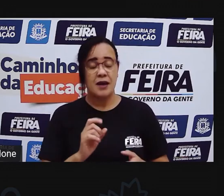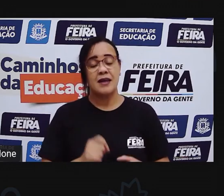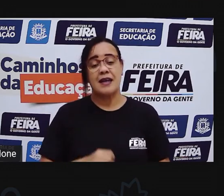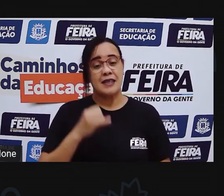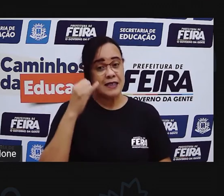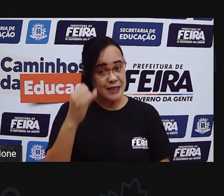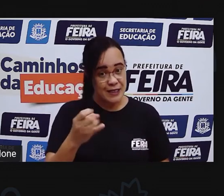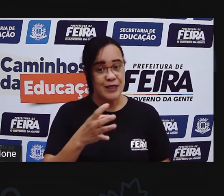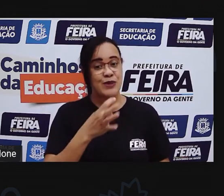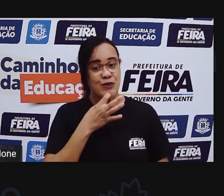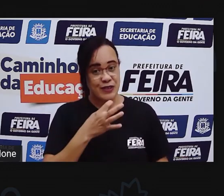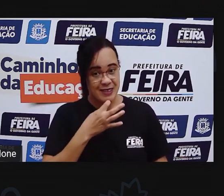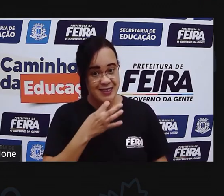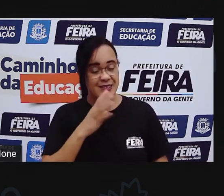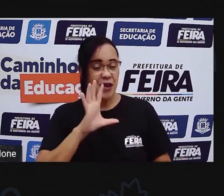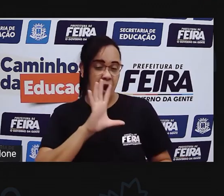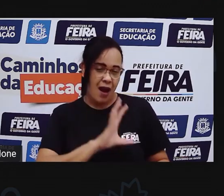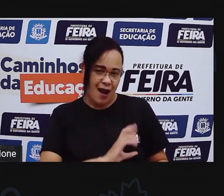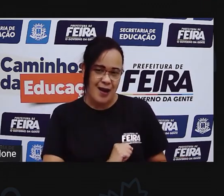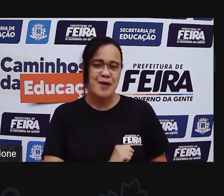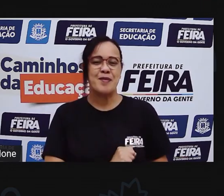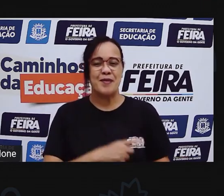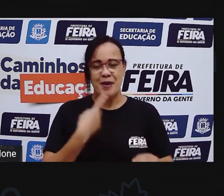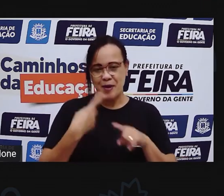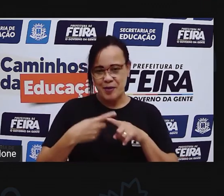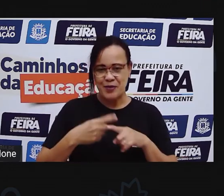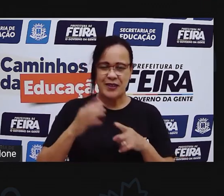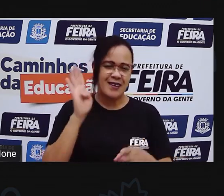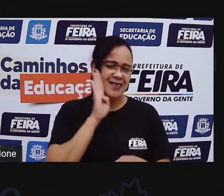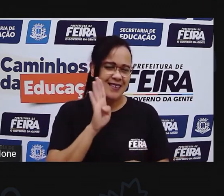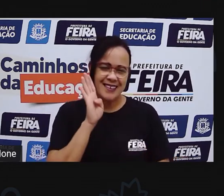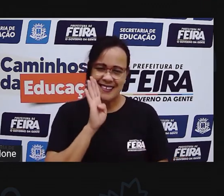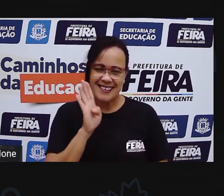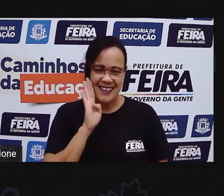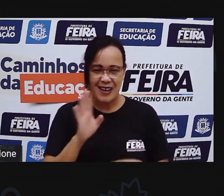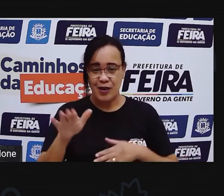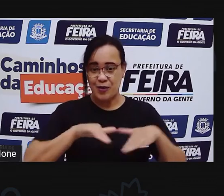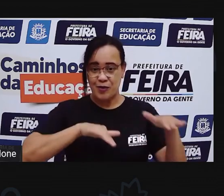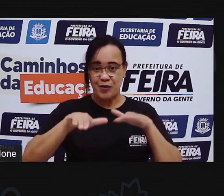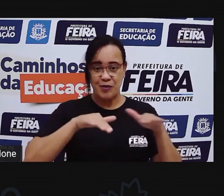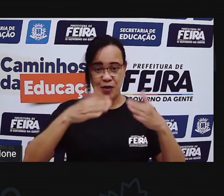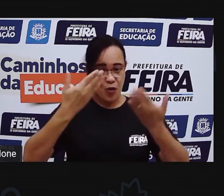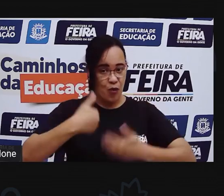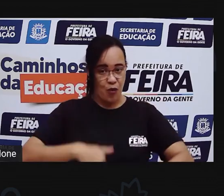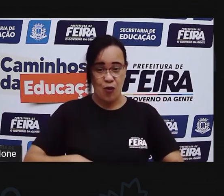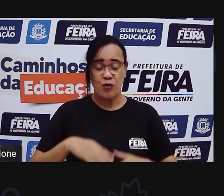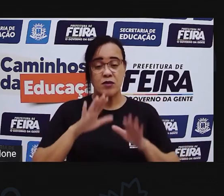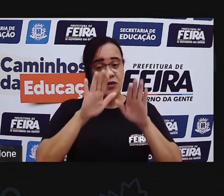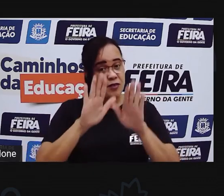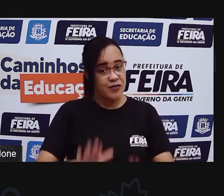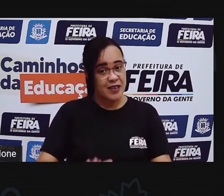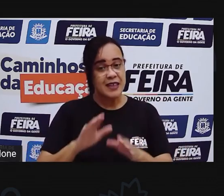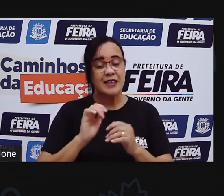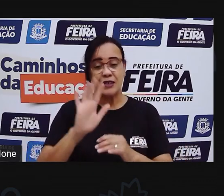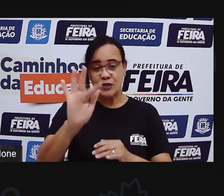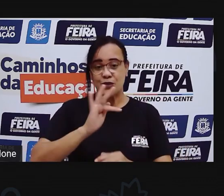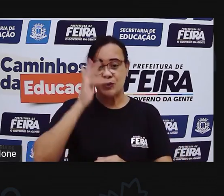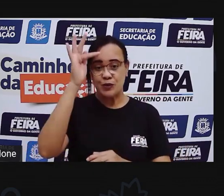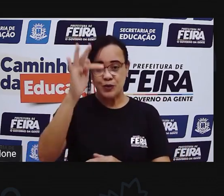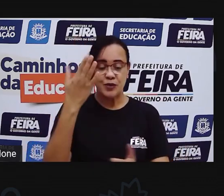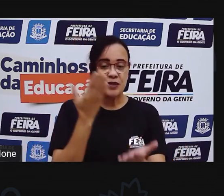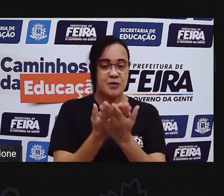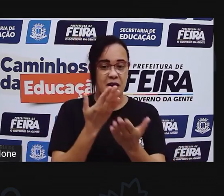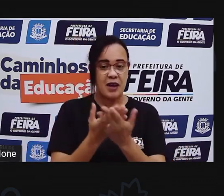amar. Porque é muito divertido. E movimenta todo o nosso corpo. Tá bom, gente? Nós vamos ficando por aqui. A gente se vê na próxima